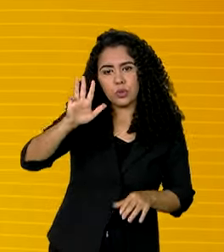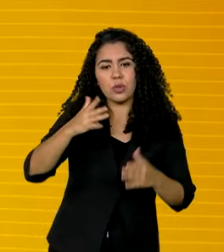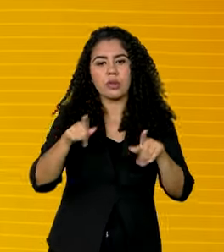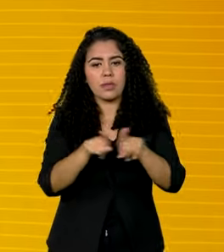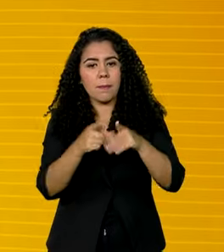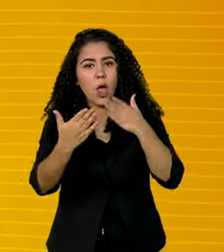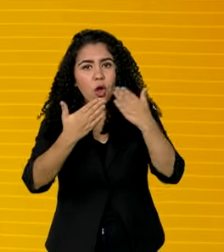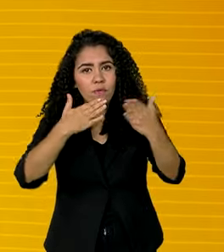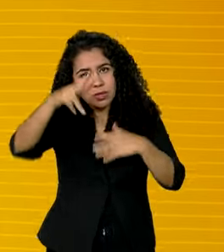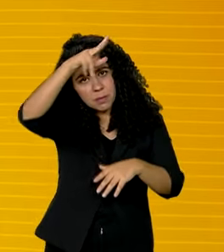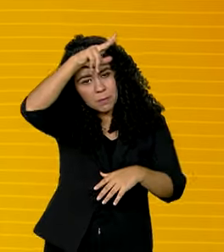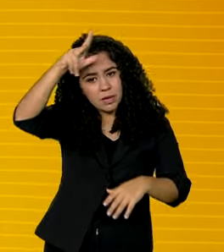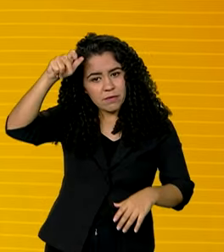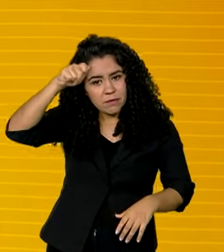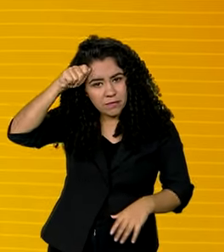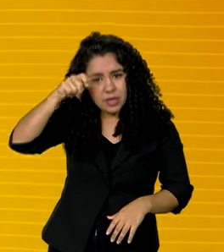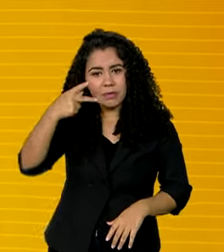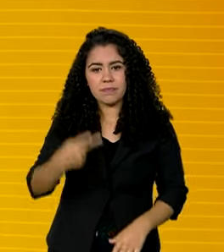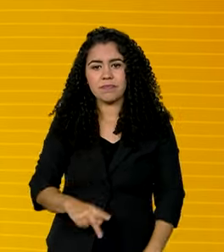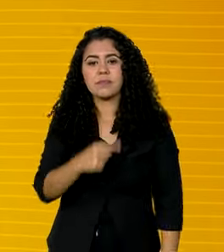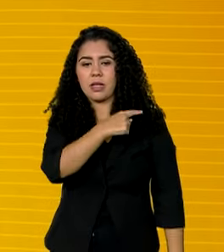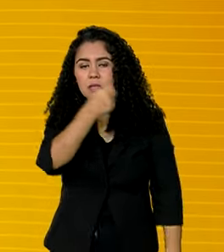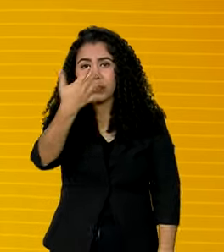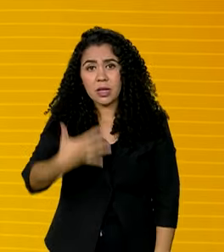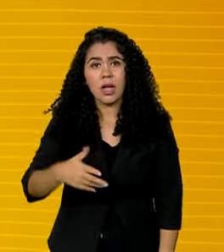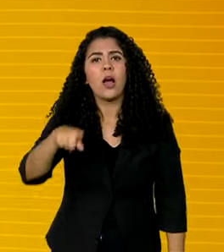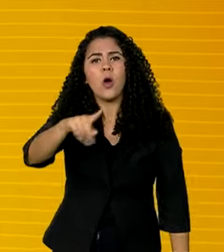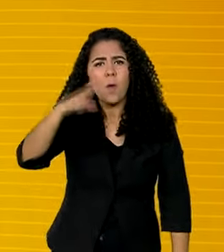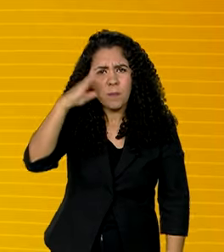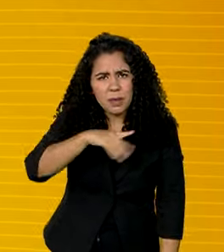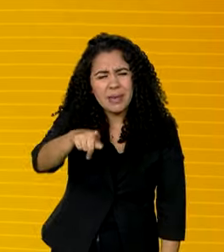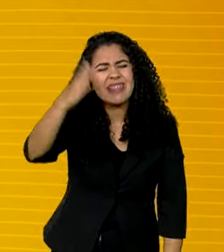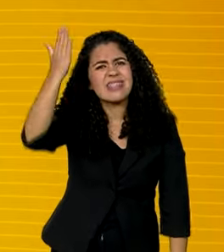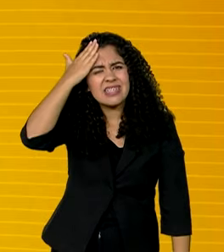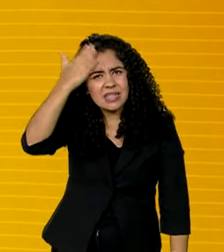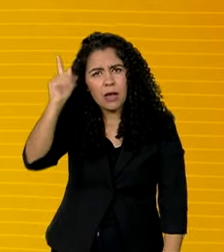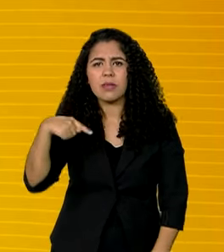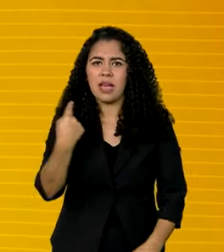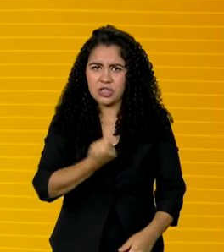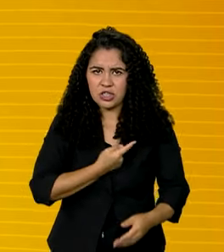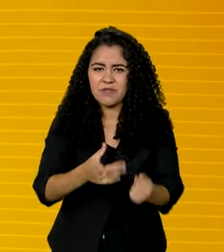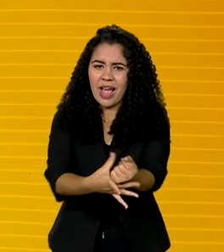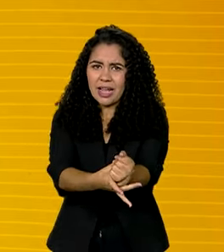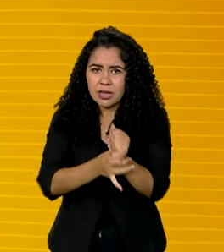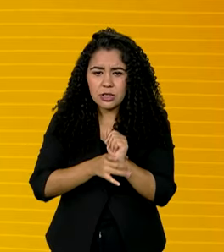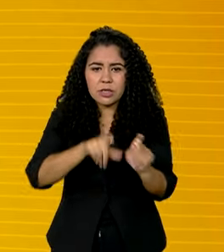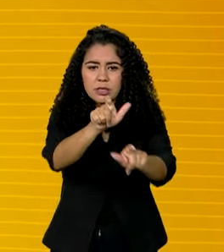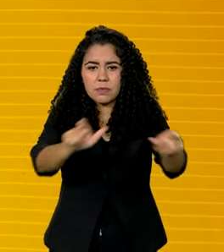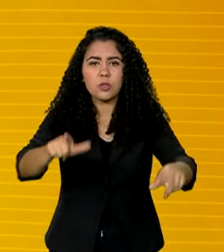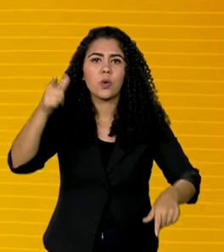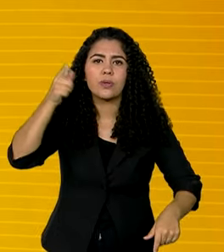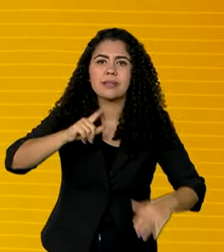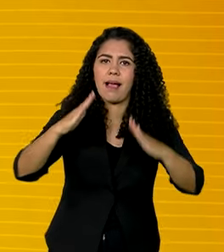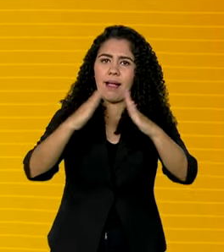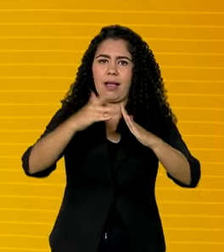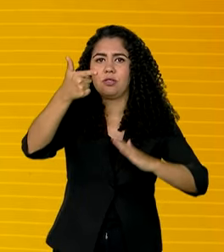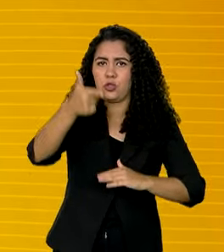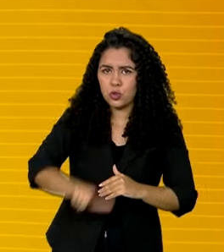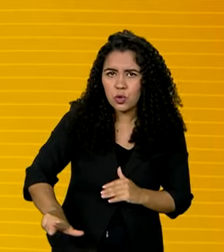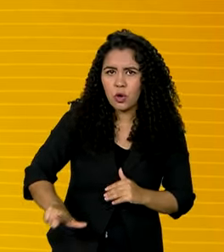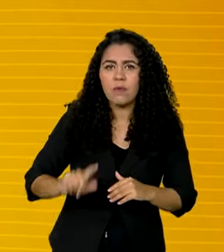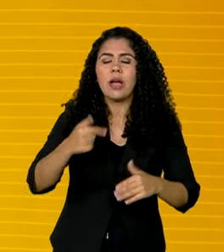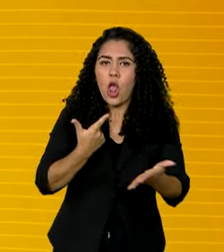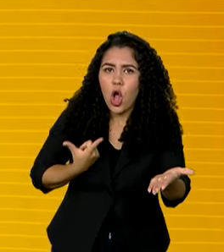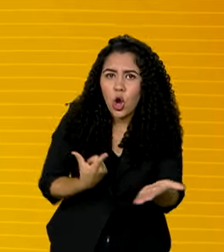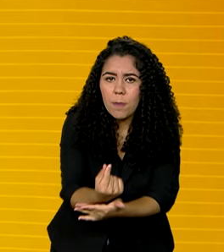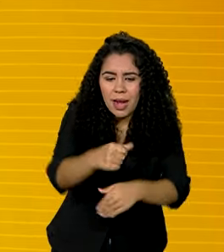prefeito da cidade. O Pimenta sabe que a gente vai garantir que as pessoas tenham suas casas. E se for preciso comprar o